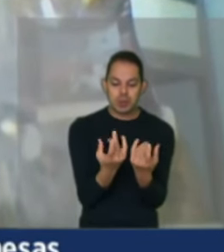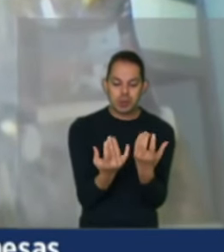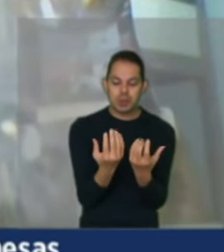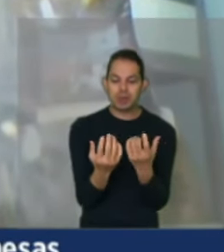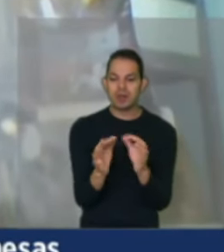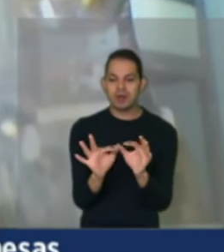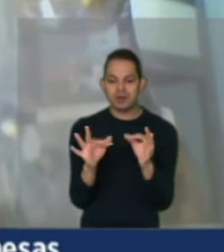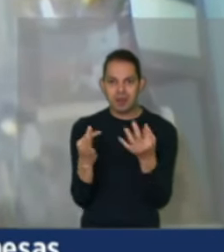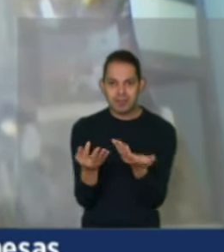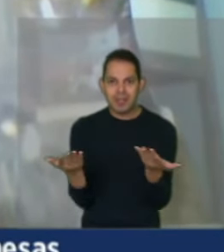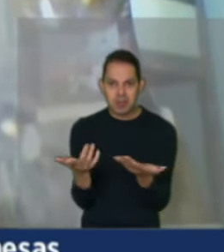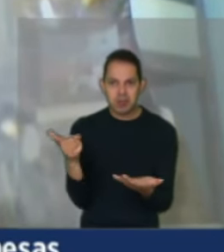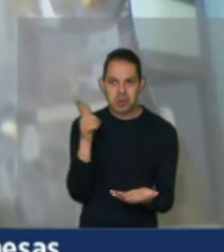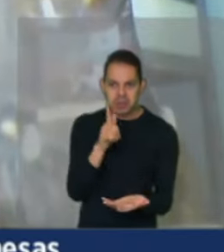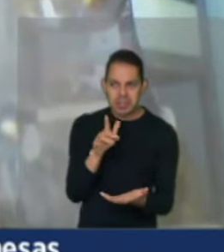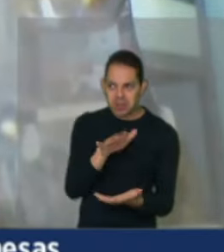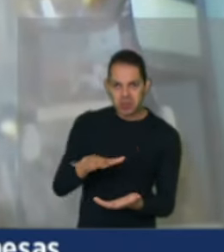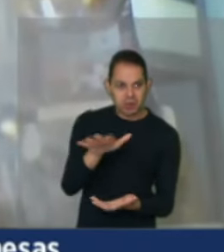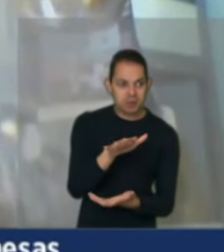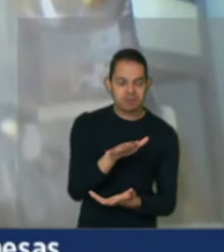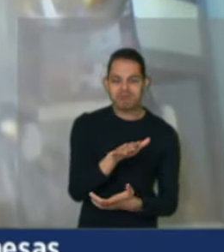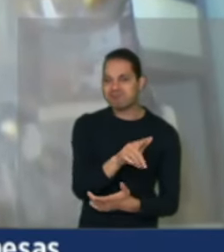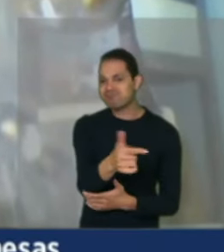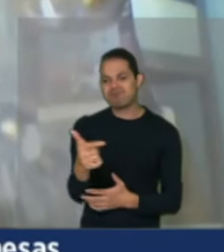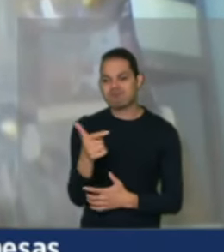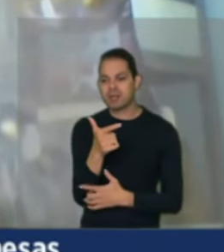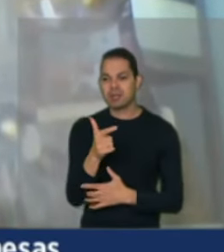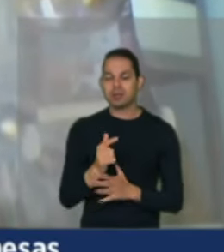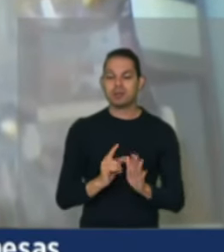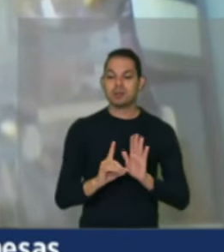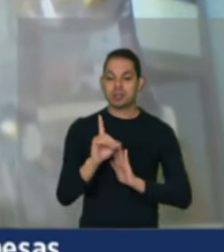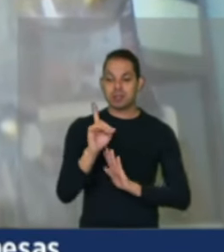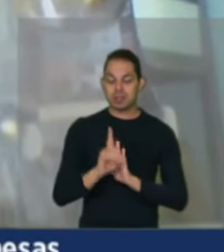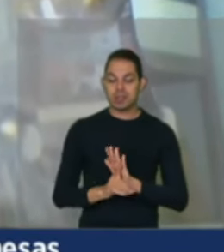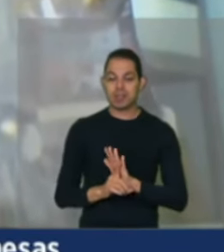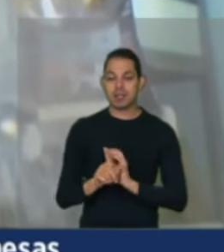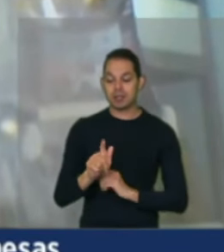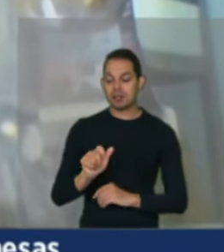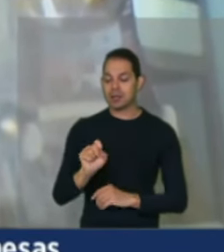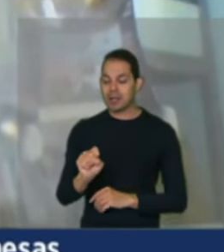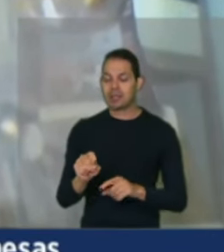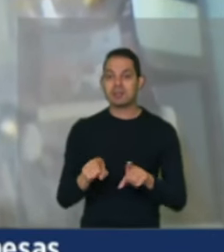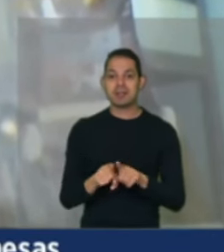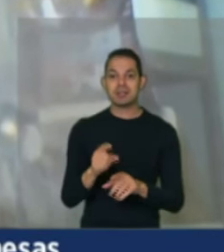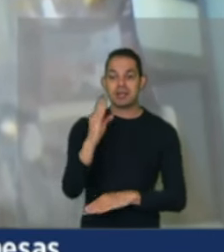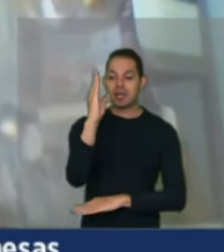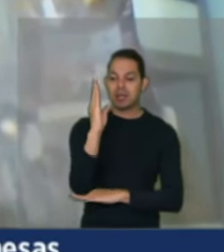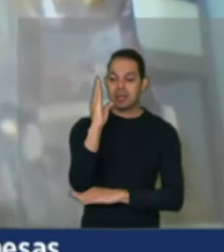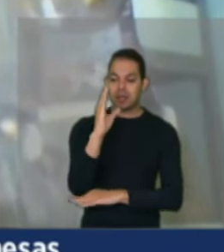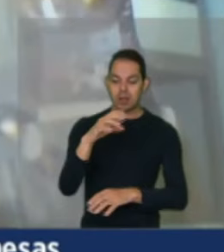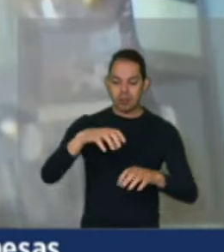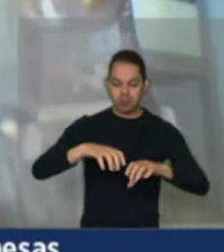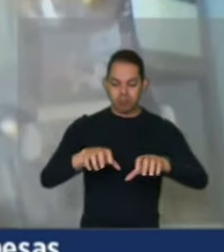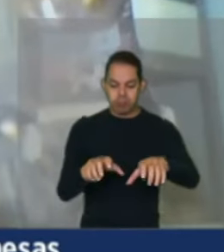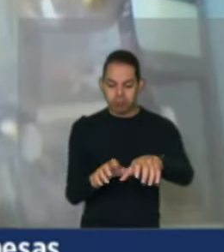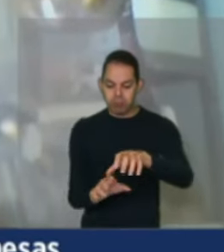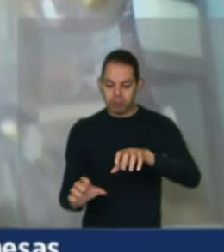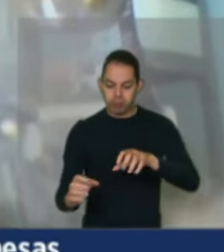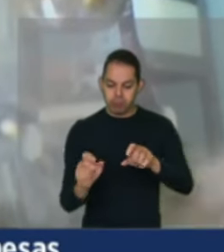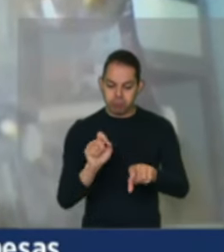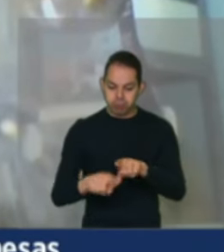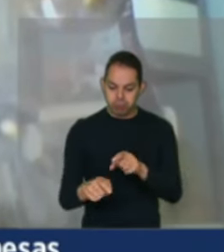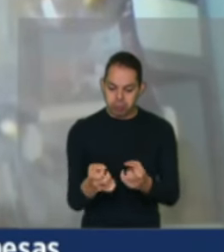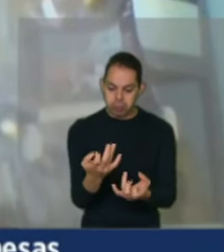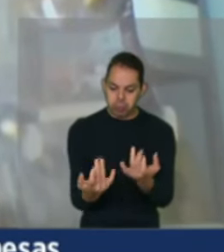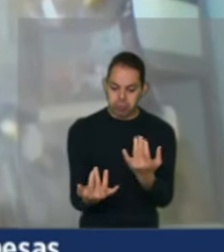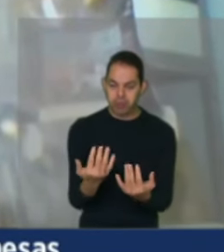possibilidade? Se não tenho dinheiro para o gás, mas tem a lenha, tem o carvão, tem outras possibilidades. Se eu não